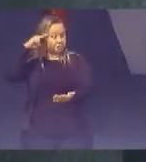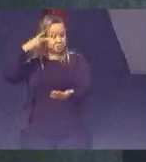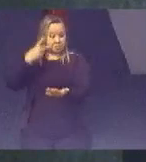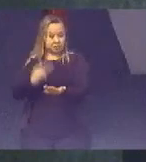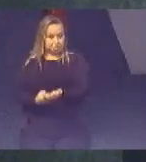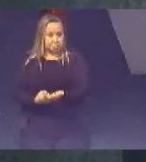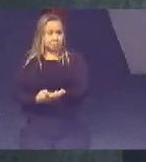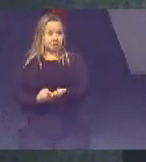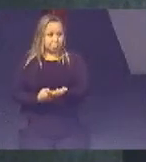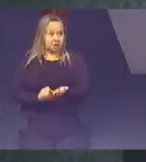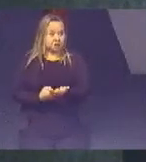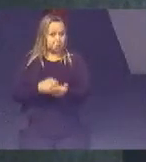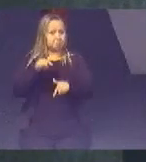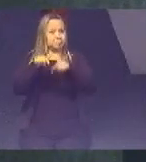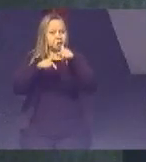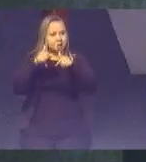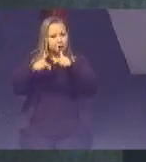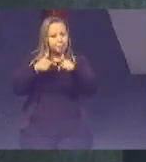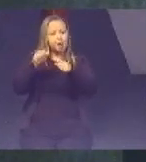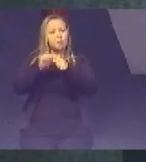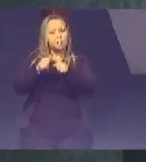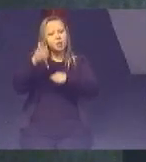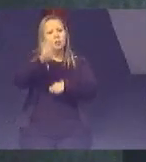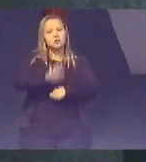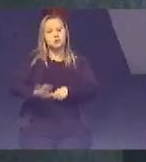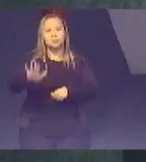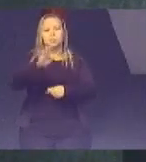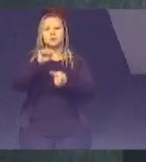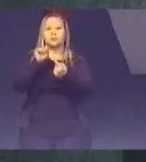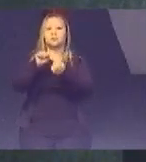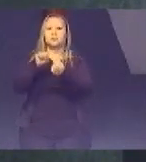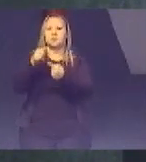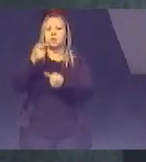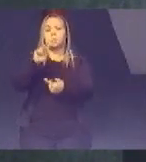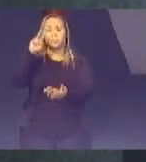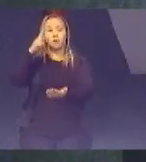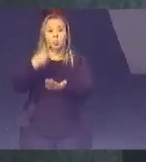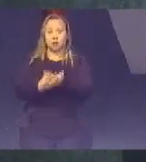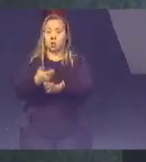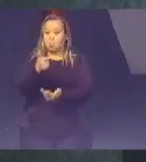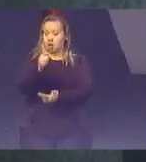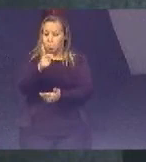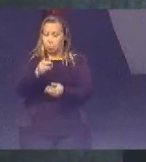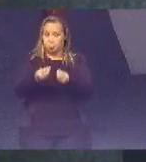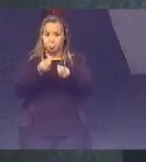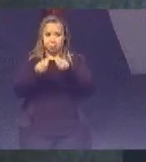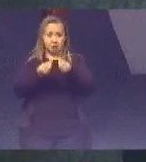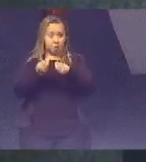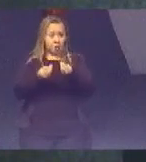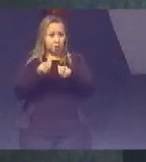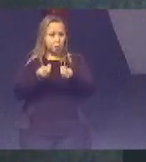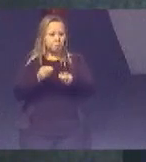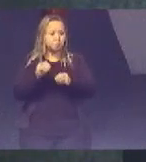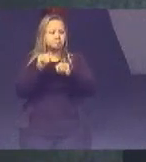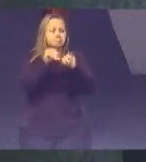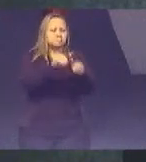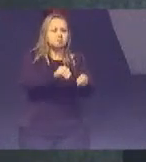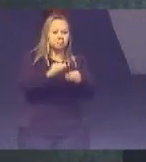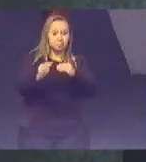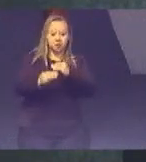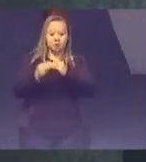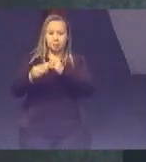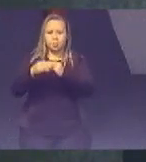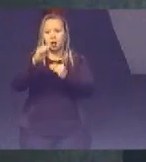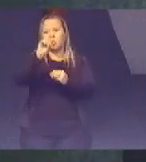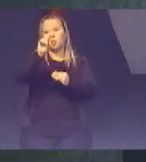trabalho Que foi feito A nacionalização das metas Reconhecendo que não tem como Implementar os ODS Se eles não estiverem Efetivamente